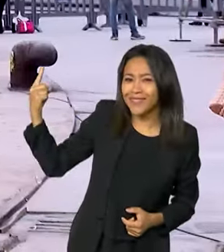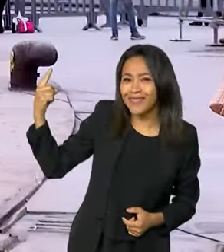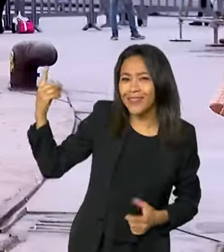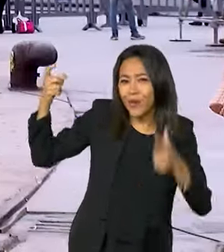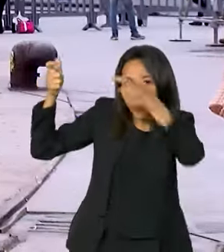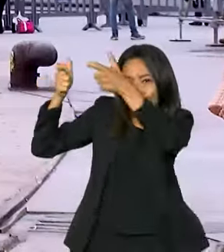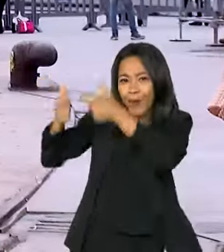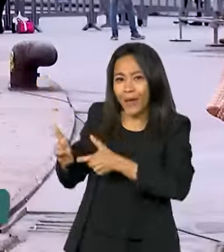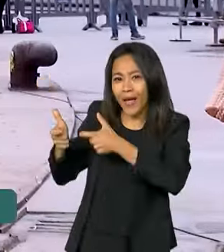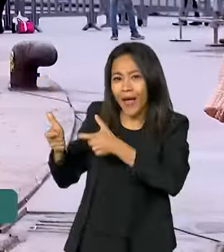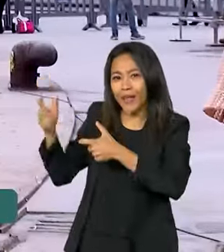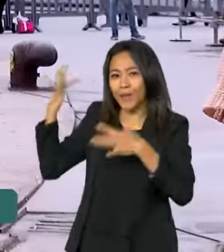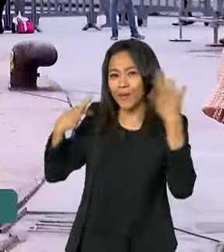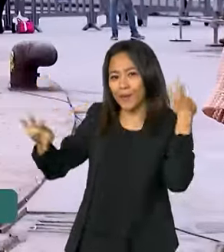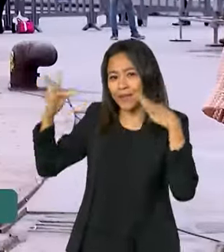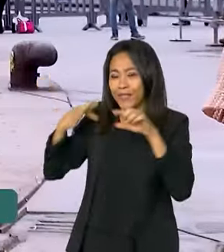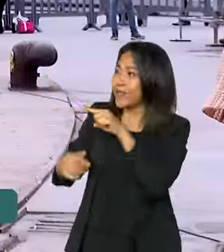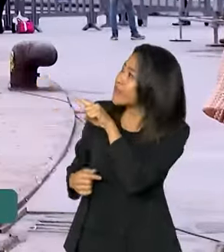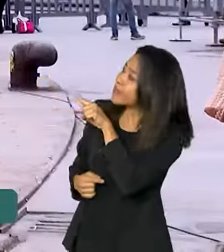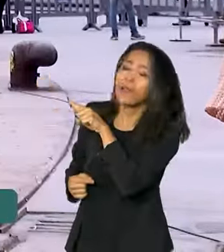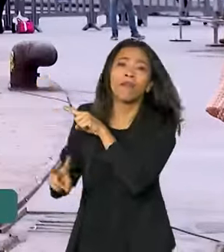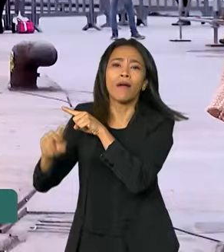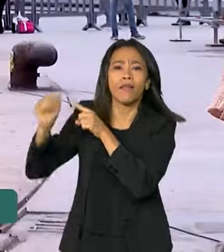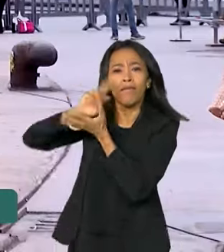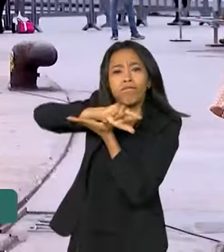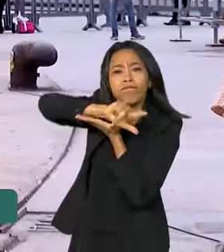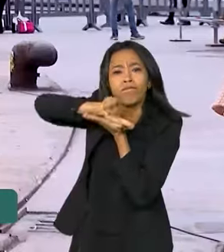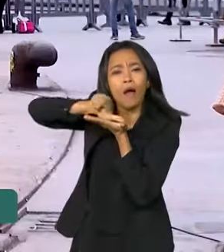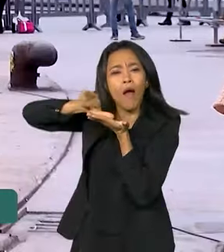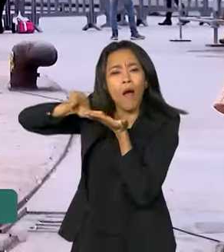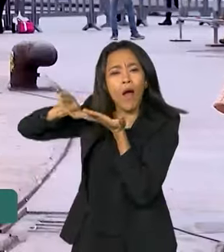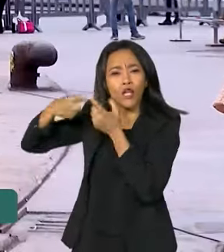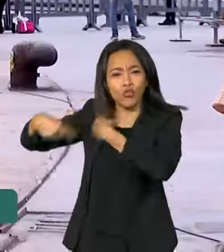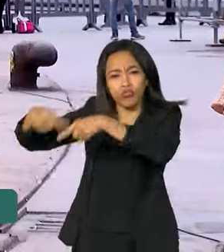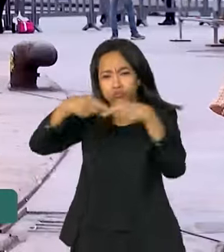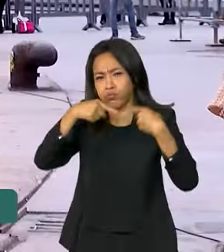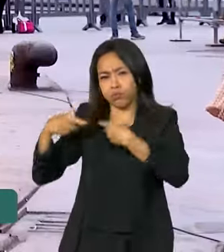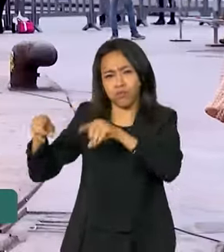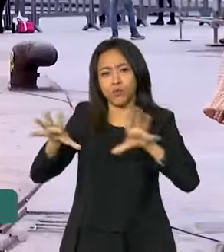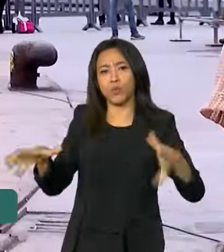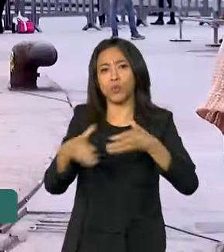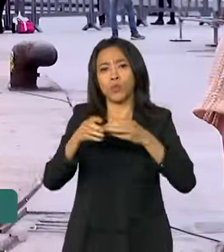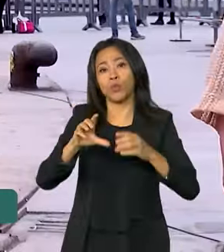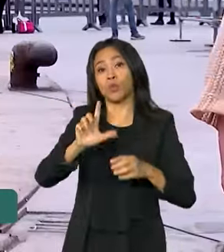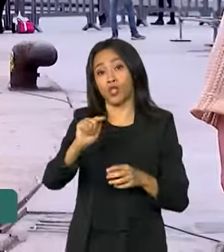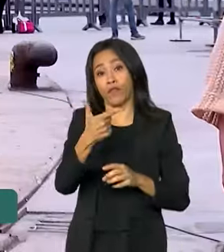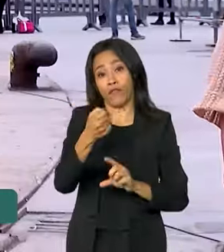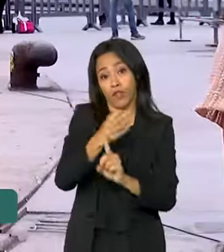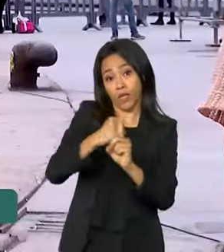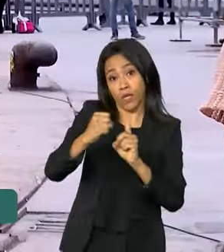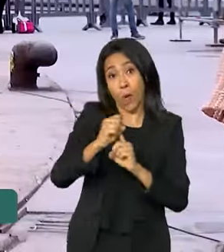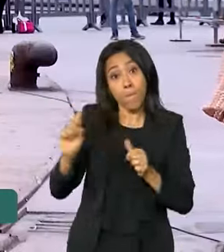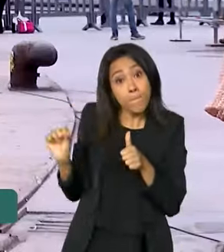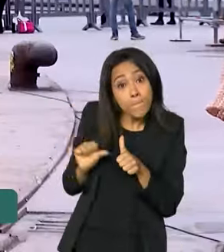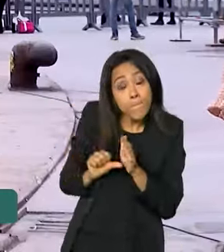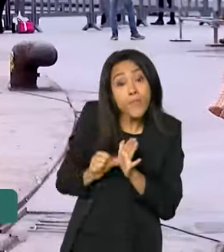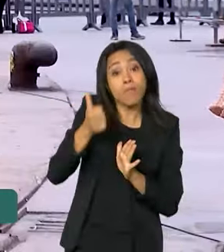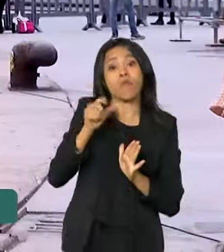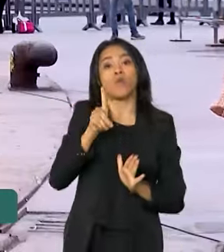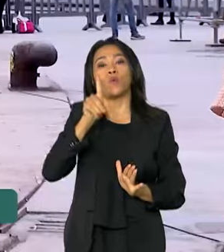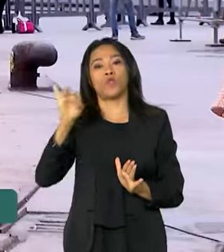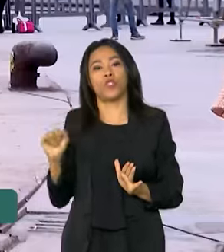região do Piermauá, onde vão acontecer as várias atividades do G20 Social. Este primeiro dia será marcado por